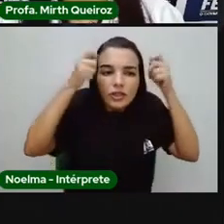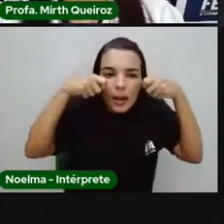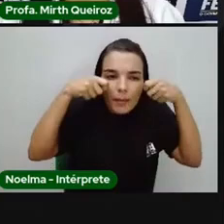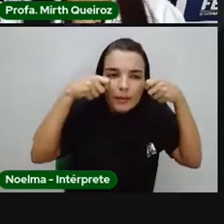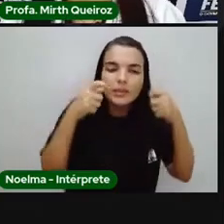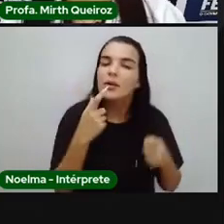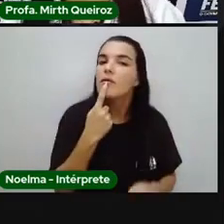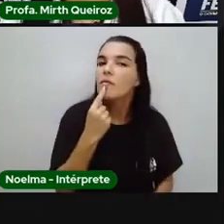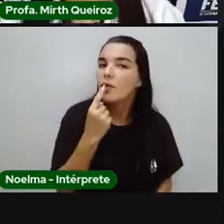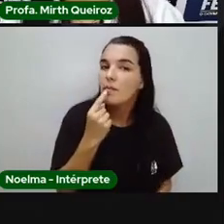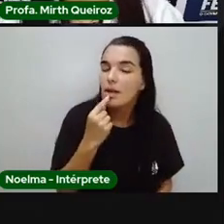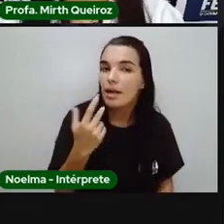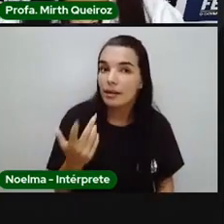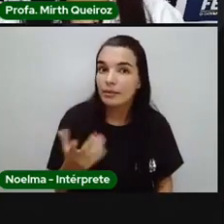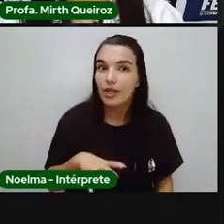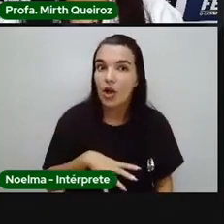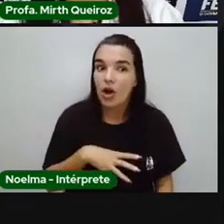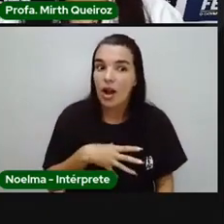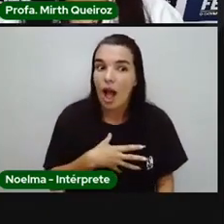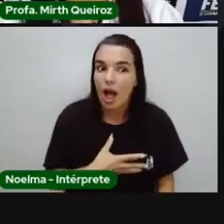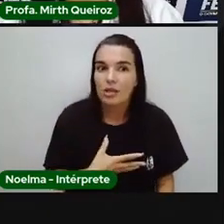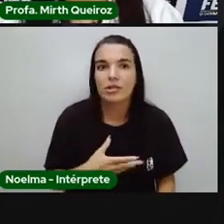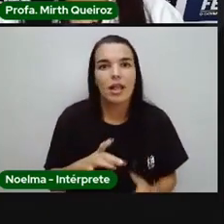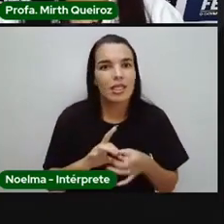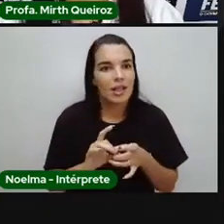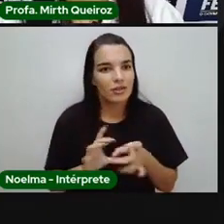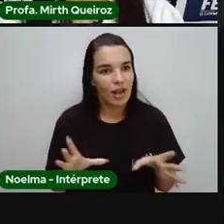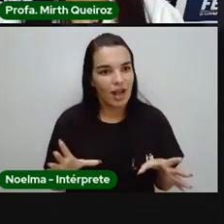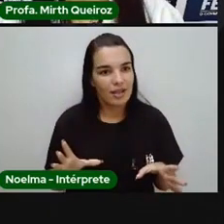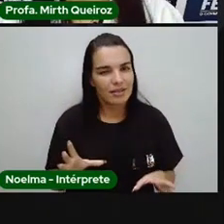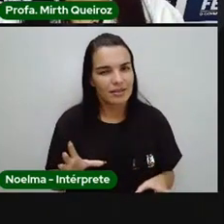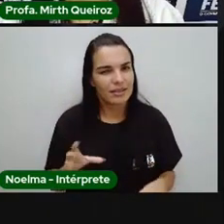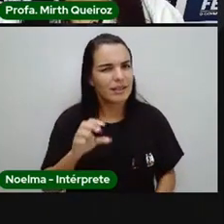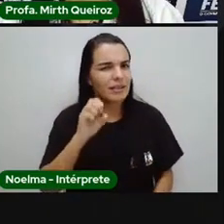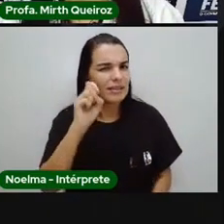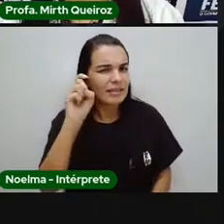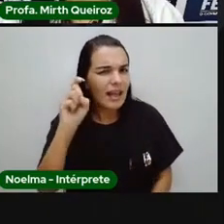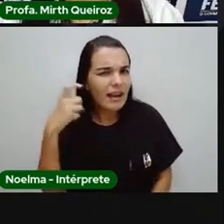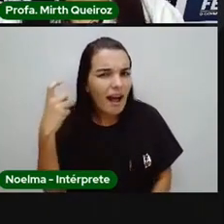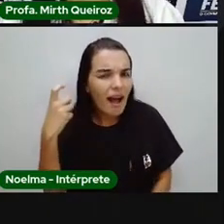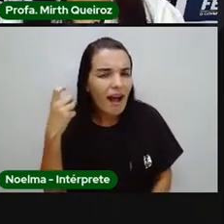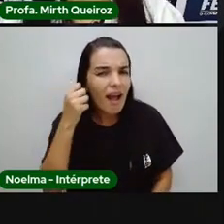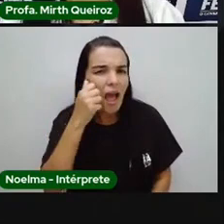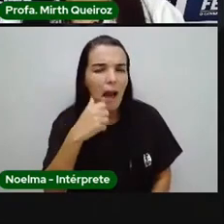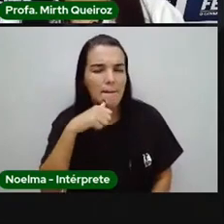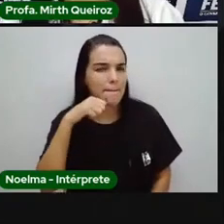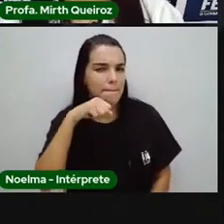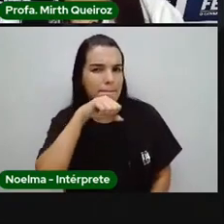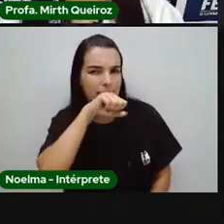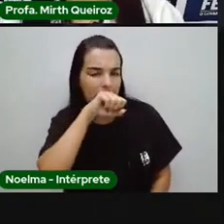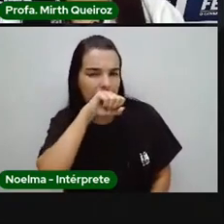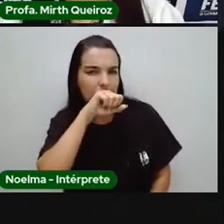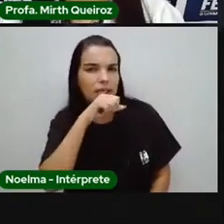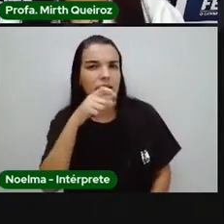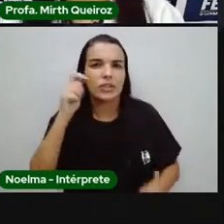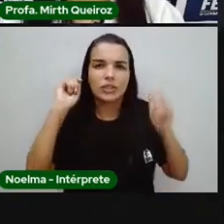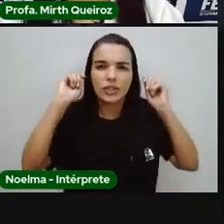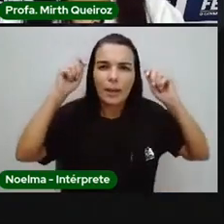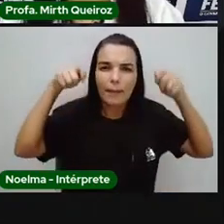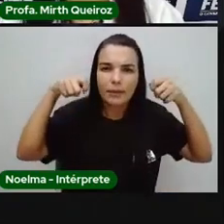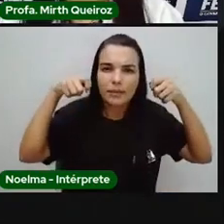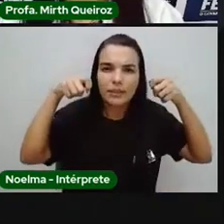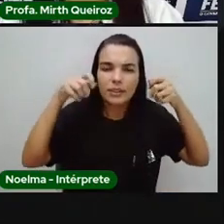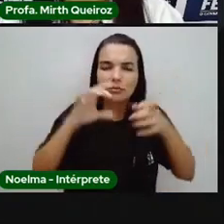coragem de fazer o que a mãe da Chapeuzinho Vermelho fez? Será se a mãe da Chapeuzinho Vermelho teve responsabilidade em deixar uma criança